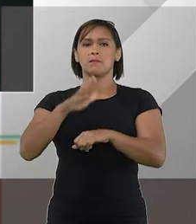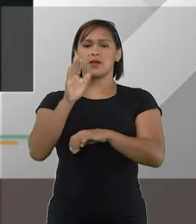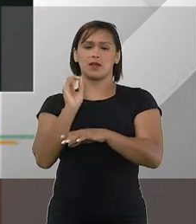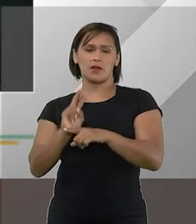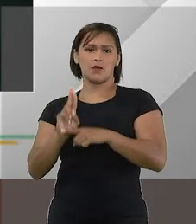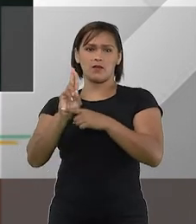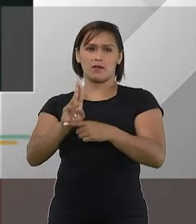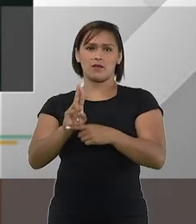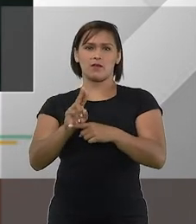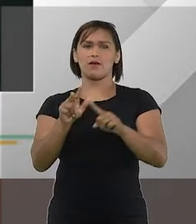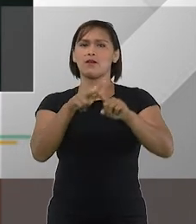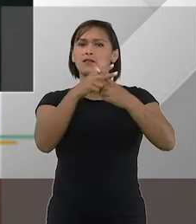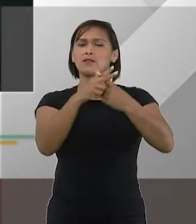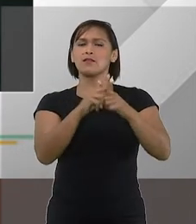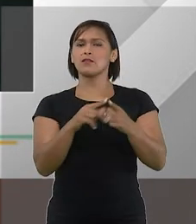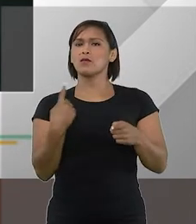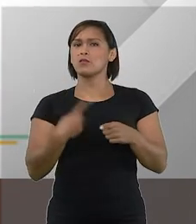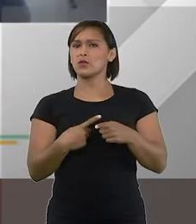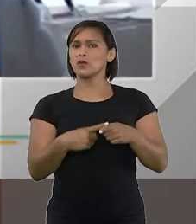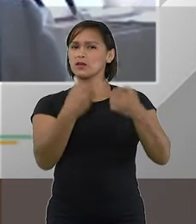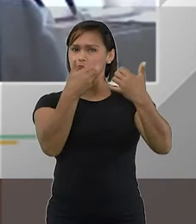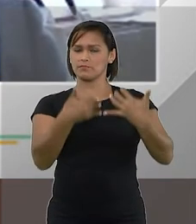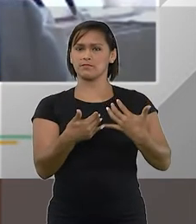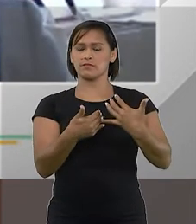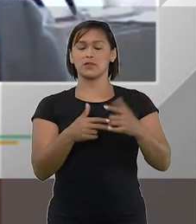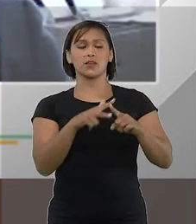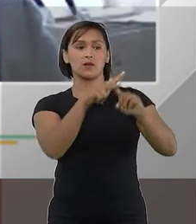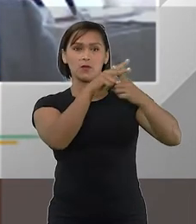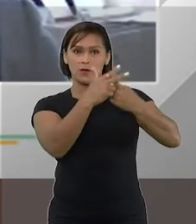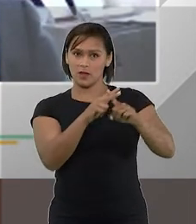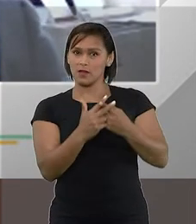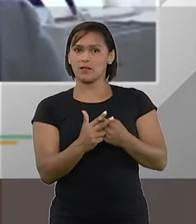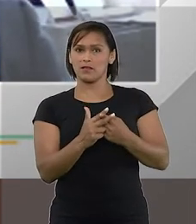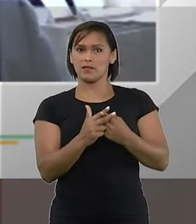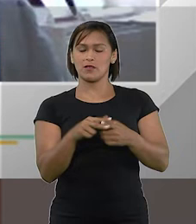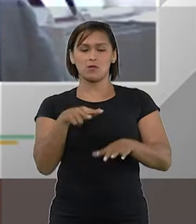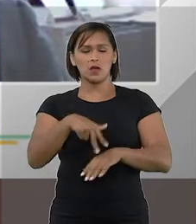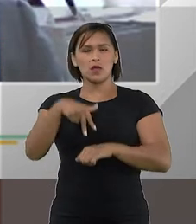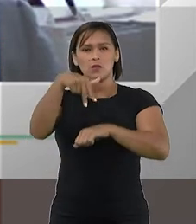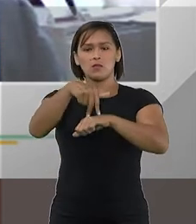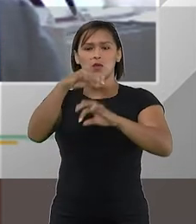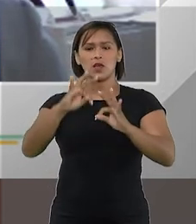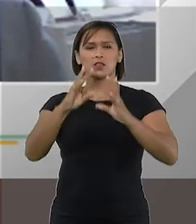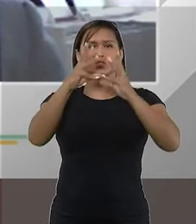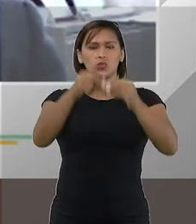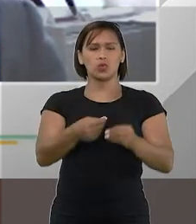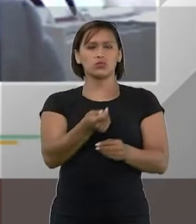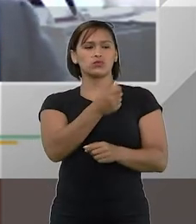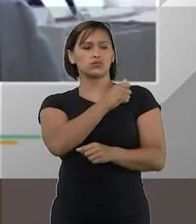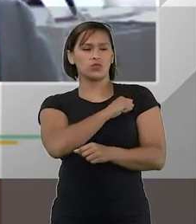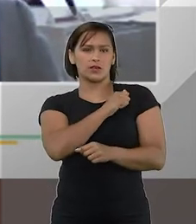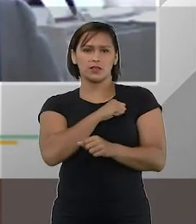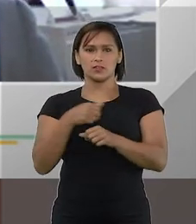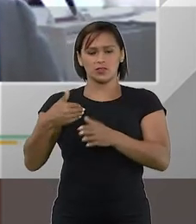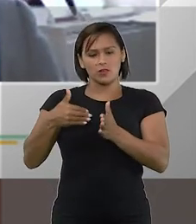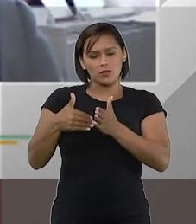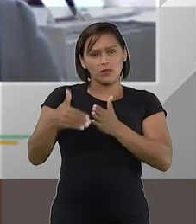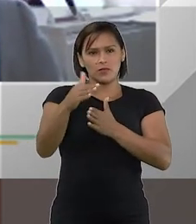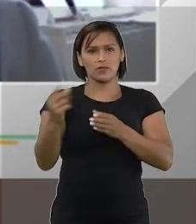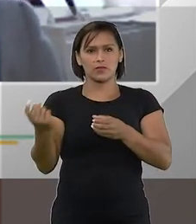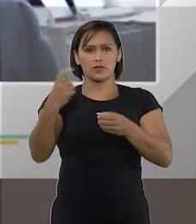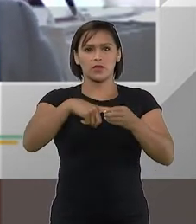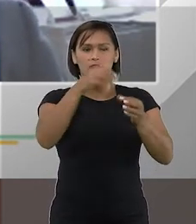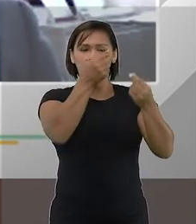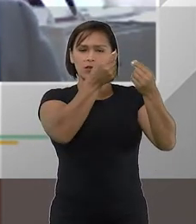com a reforma. E por que isso? Porque a reforma impõe a todos os agentes de um processo de